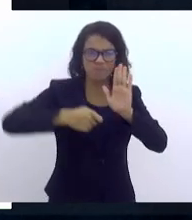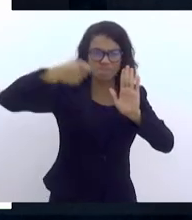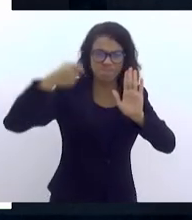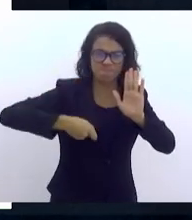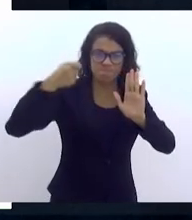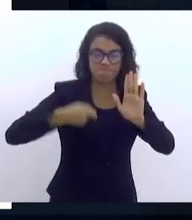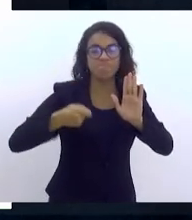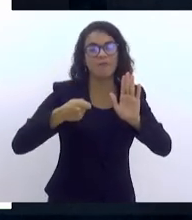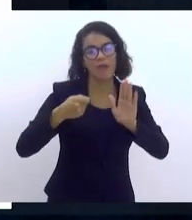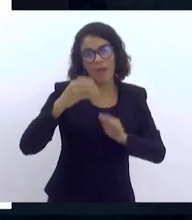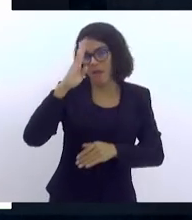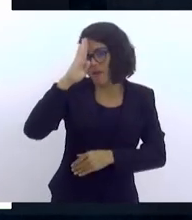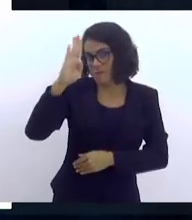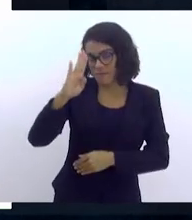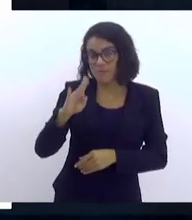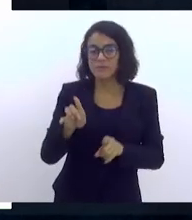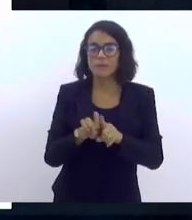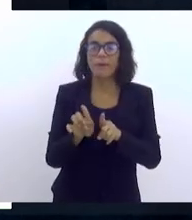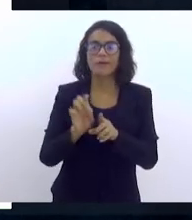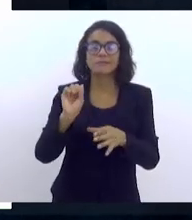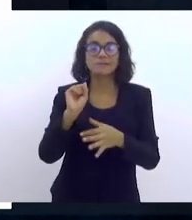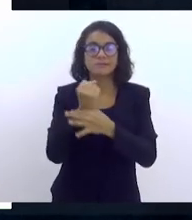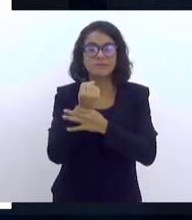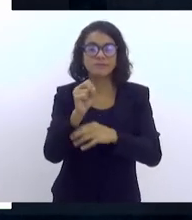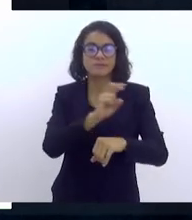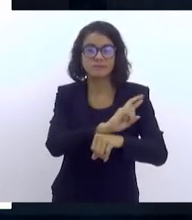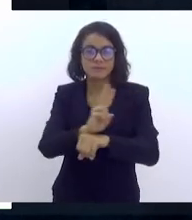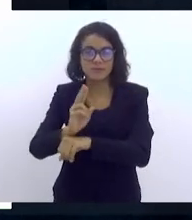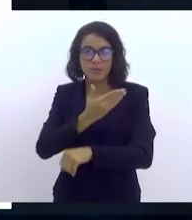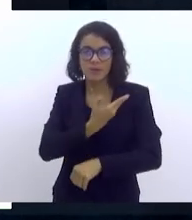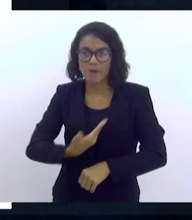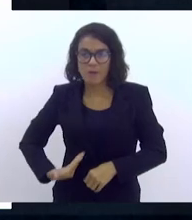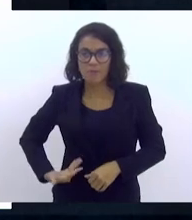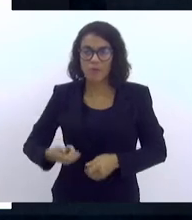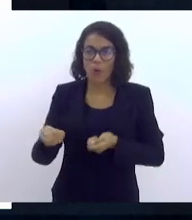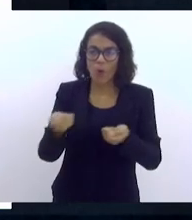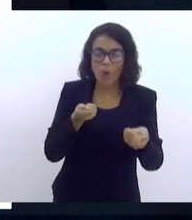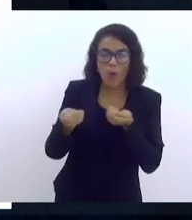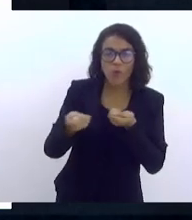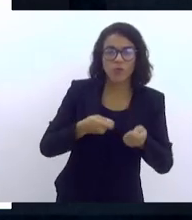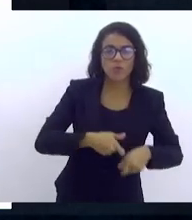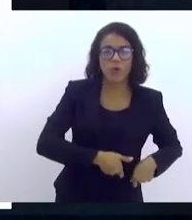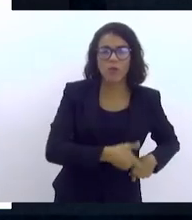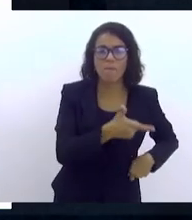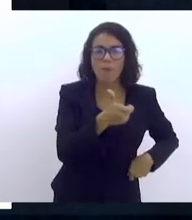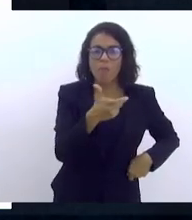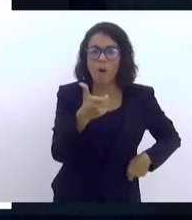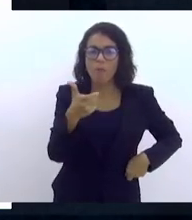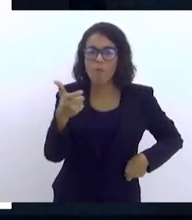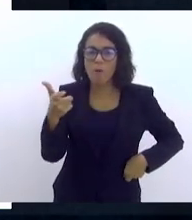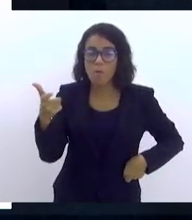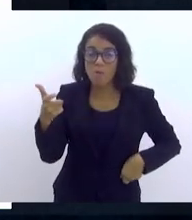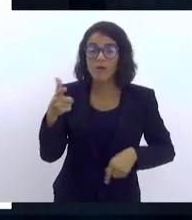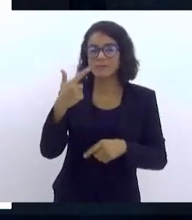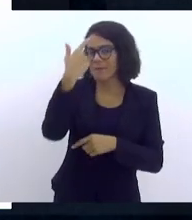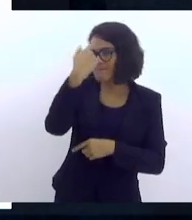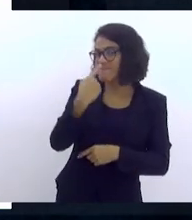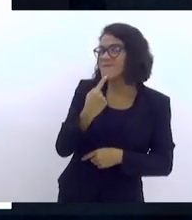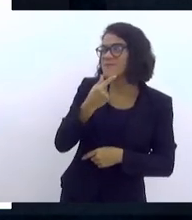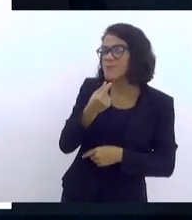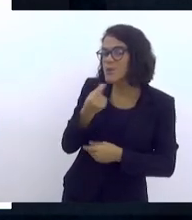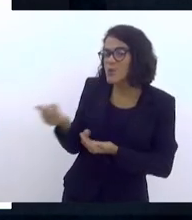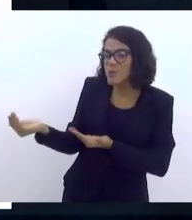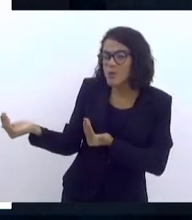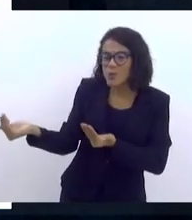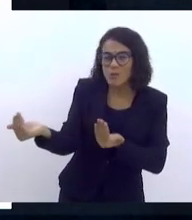fundamental. Segurança pública, controle de armas de fogo, e a gente sabe que o perfil desses meninos